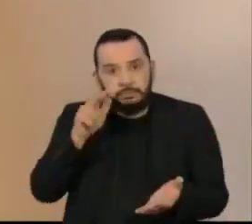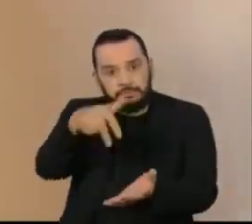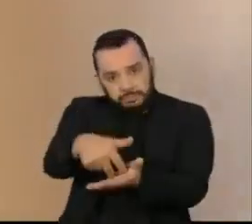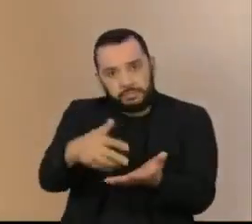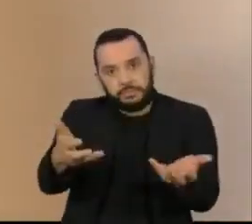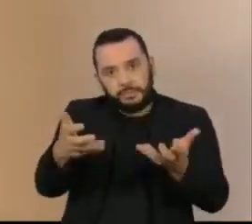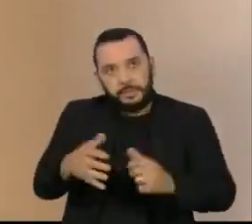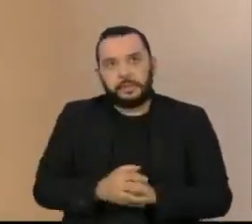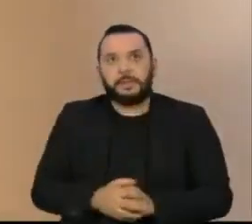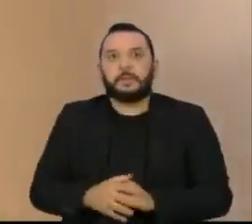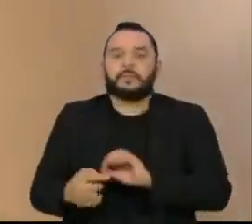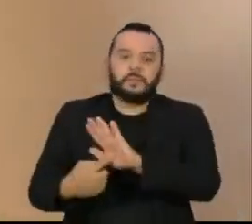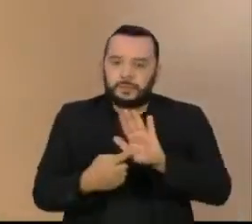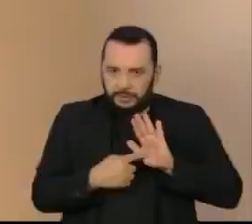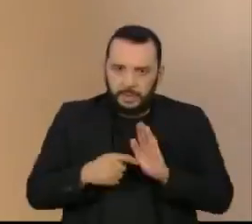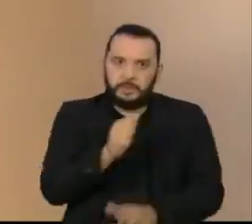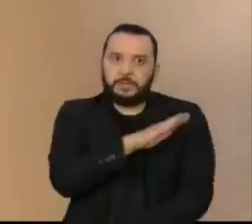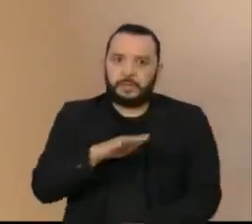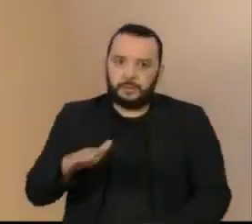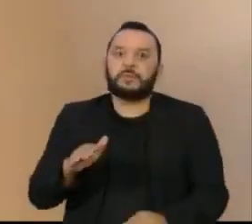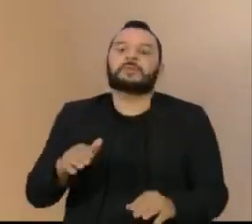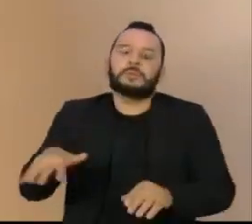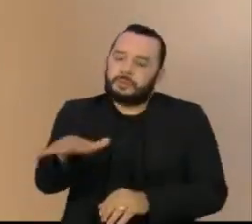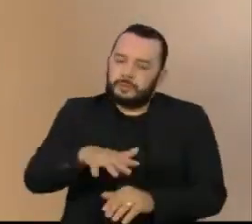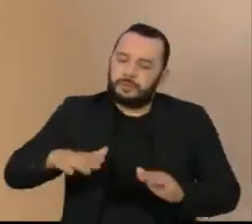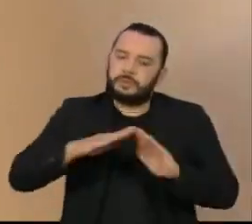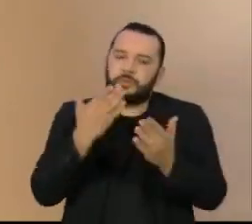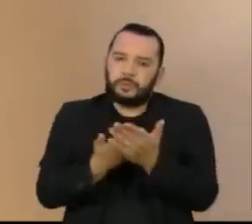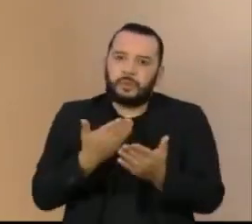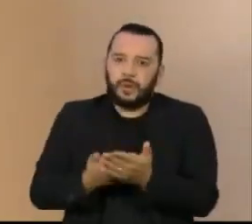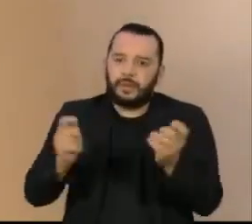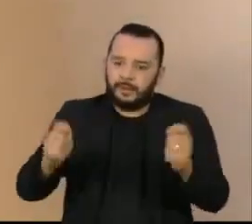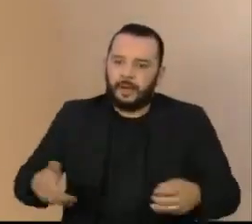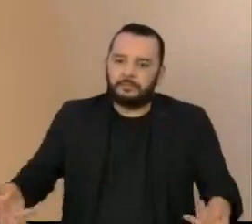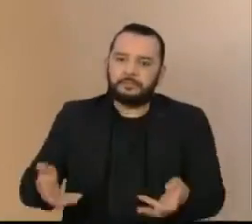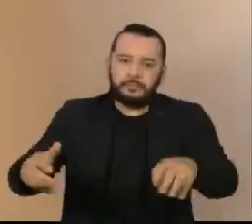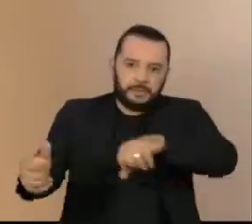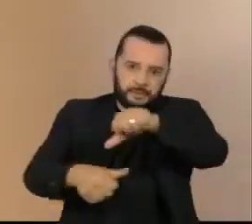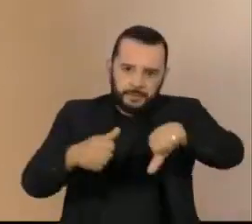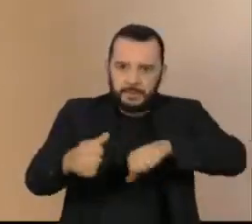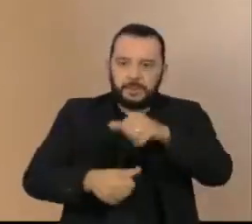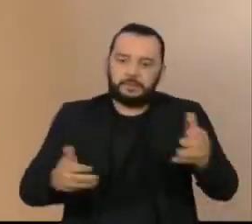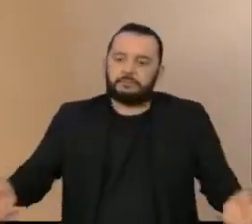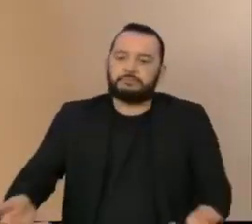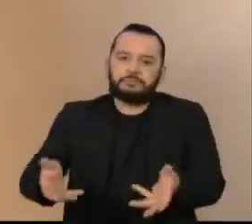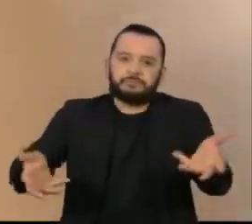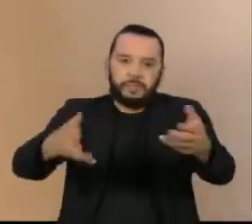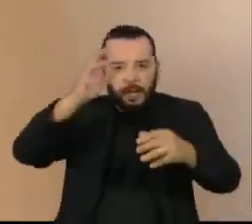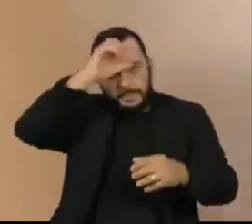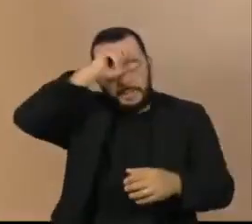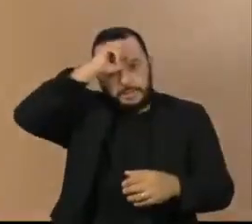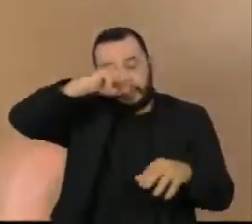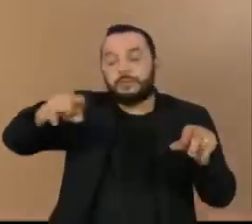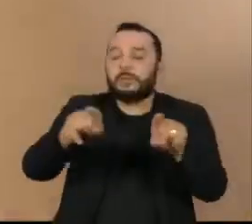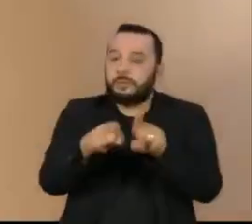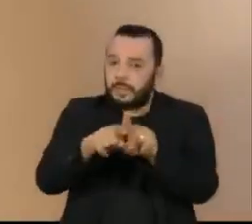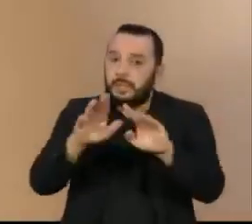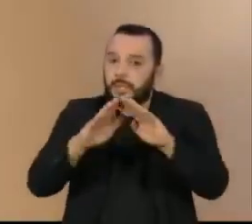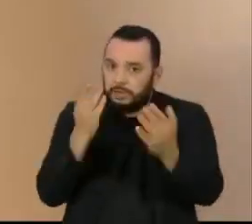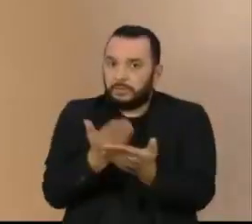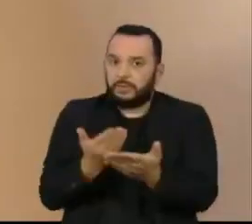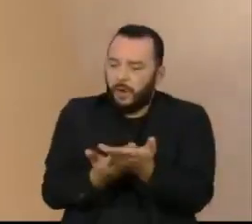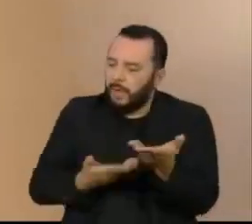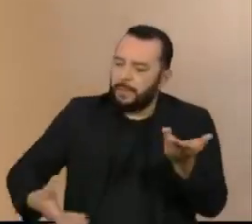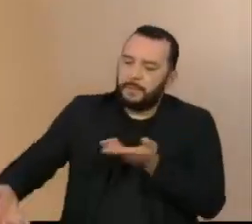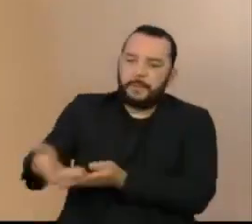que a escola continua a ser o ambiente da transformação, o ambiente do aprendizado, o ambiente de fato de levar em consideração o